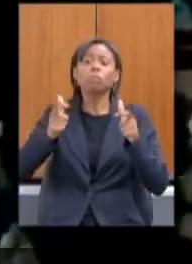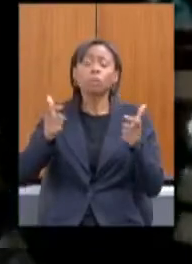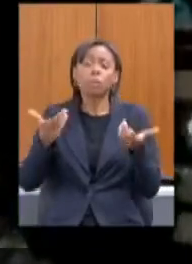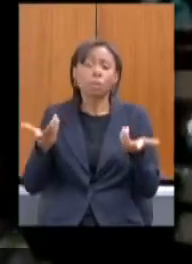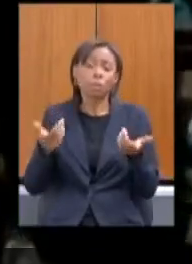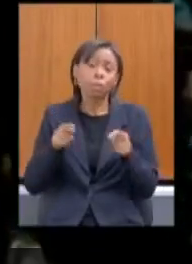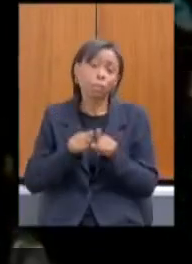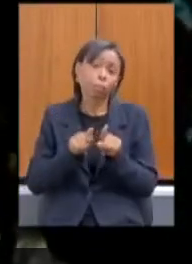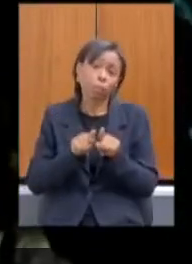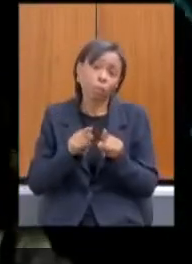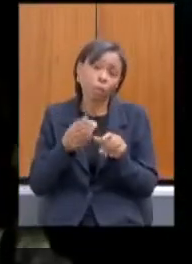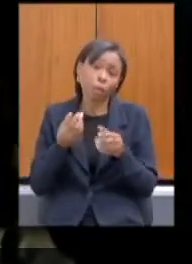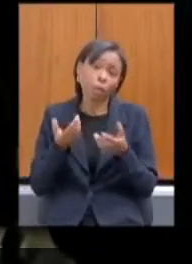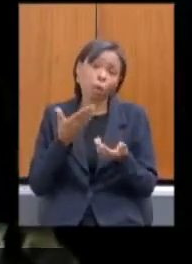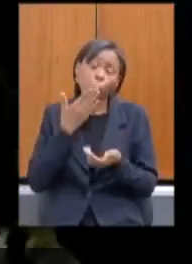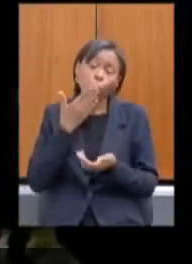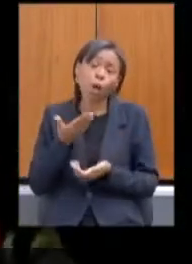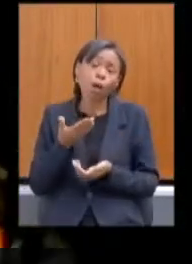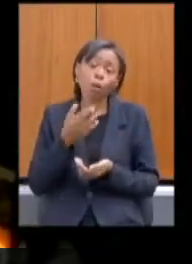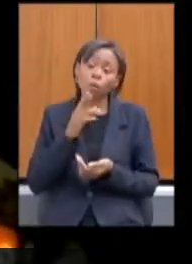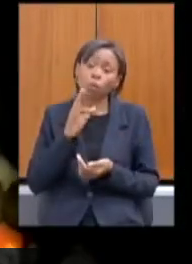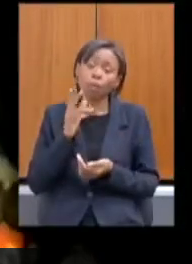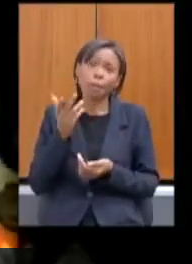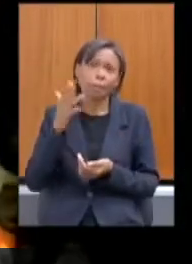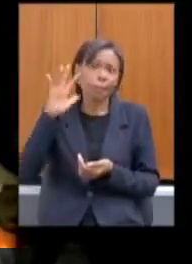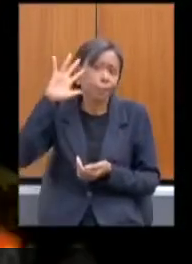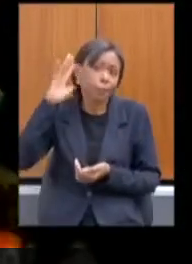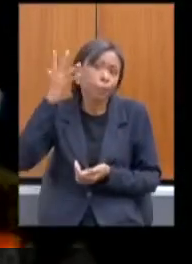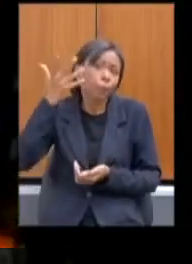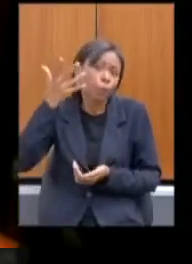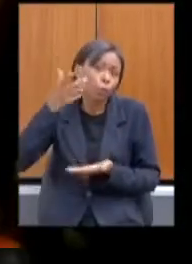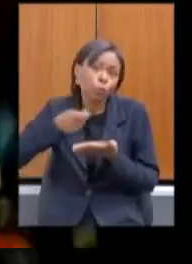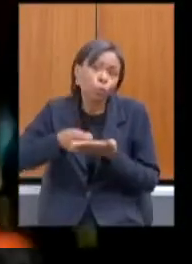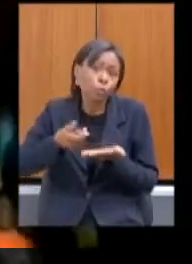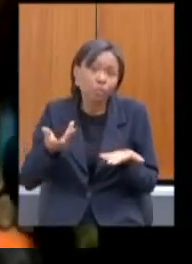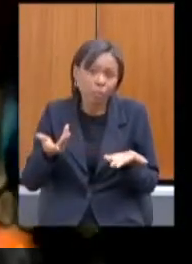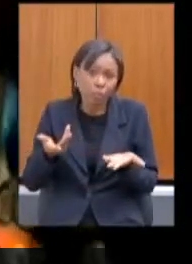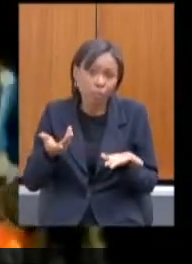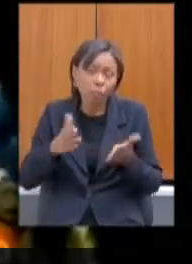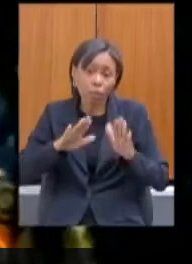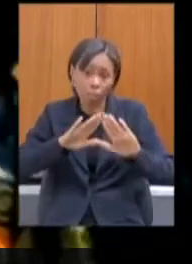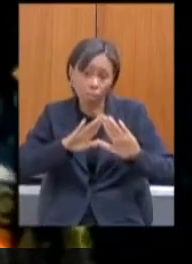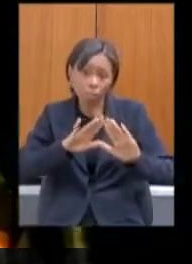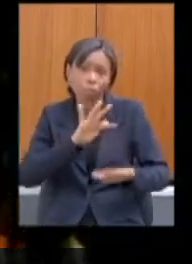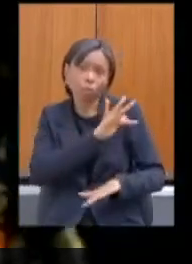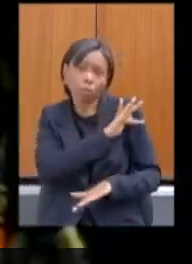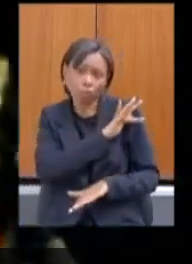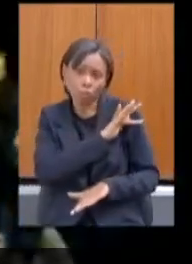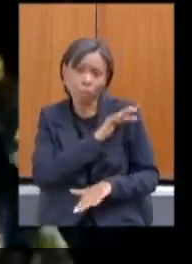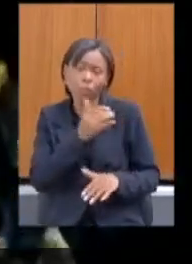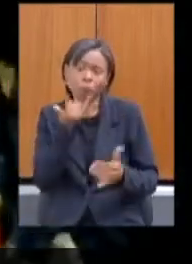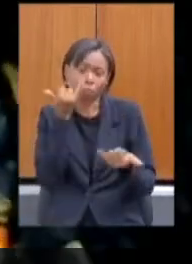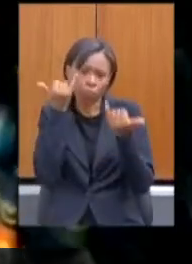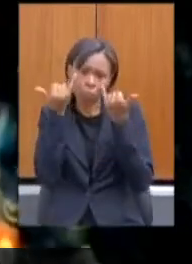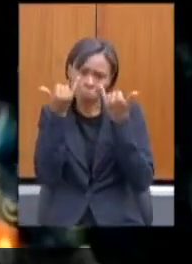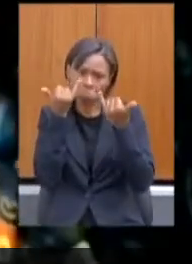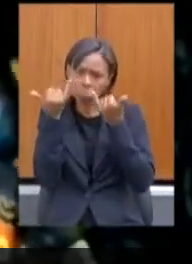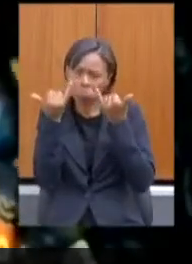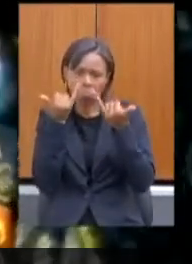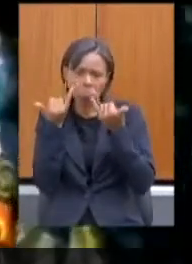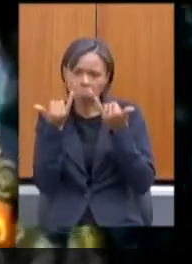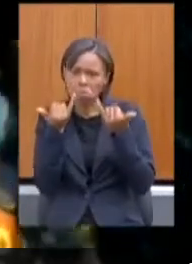disso, né? Na Assembleia Fiscaliza, a segurança trouxe os dados que é assustador, de que não há